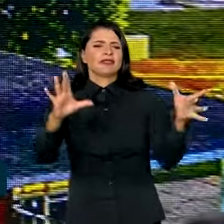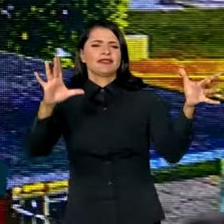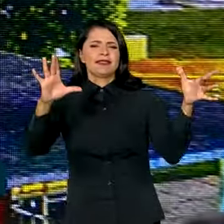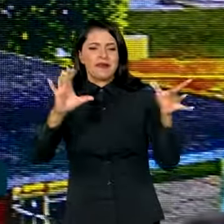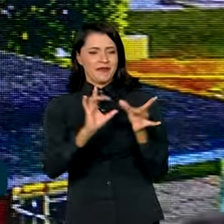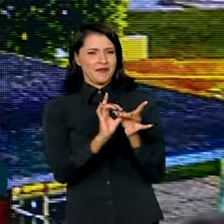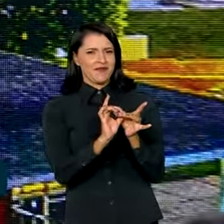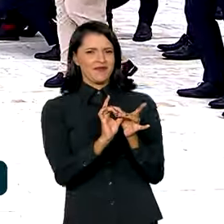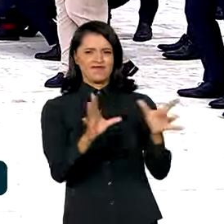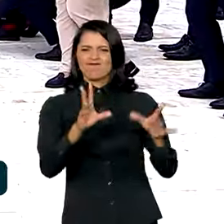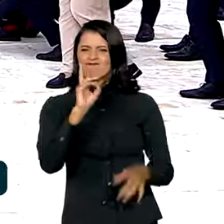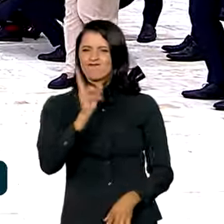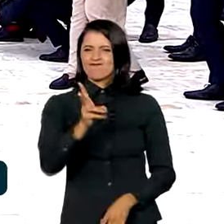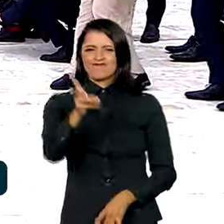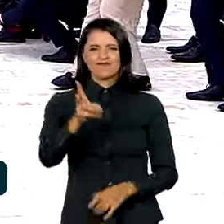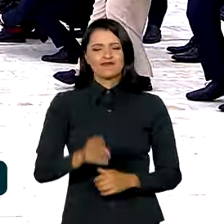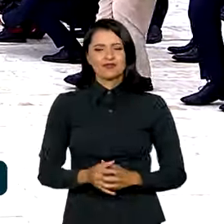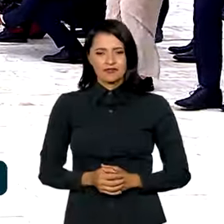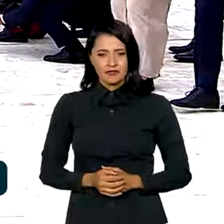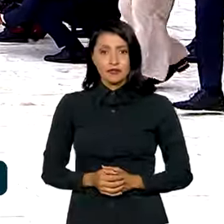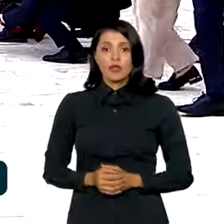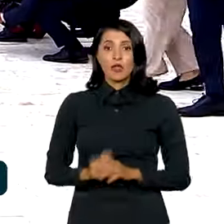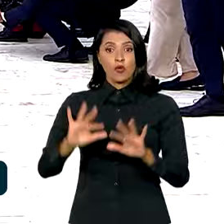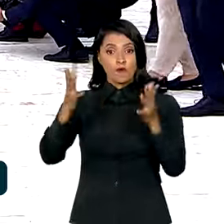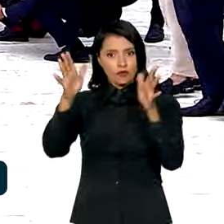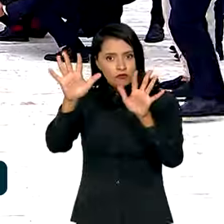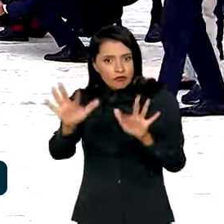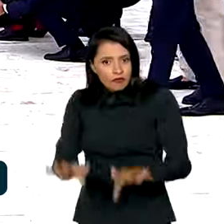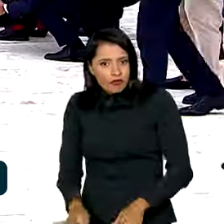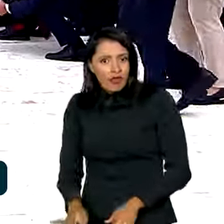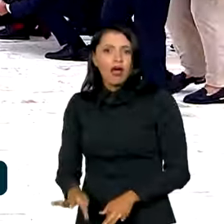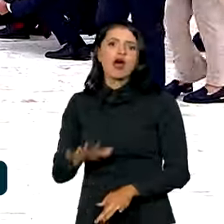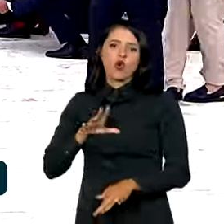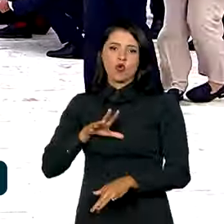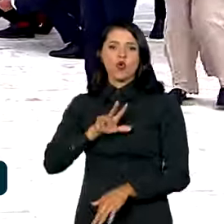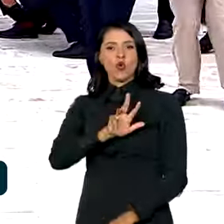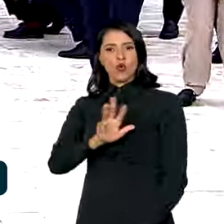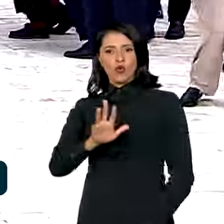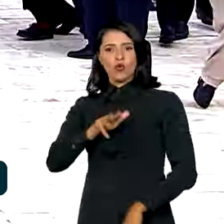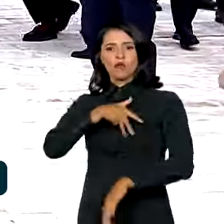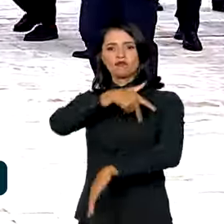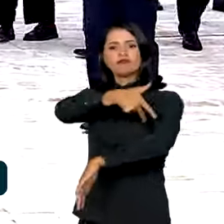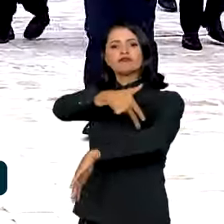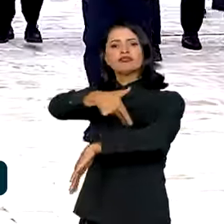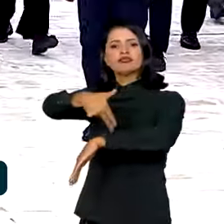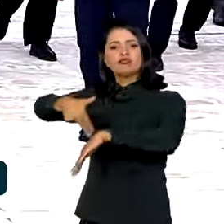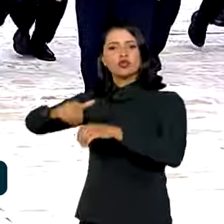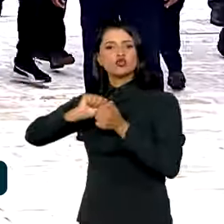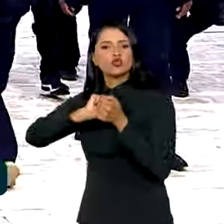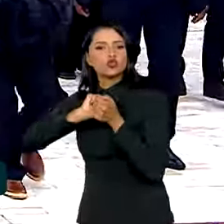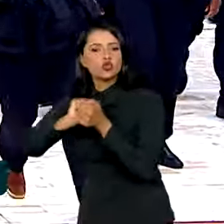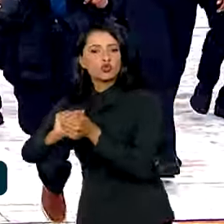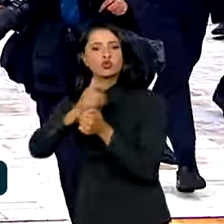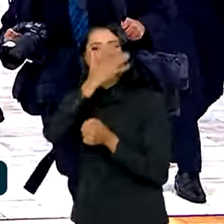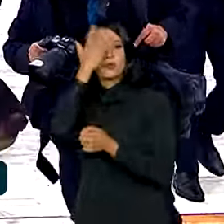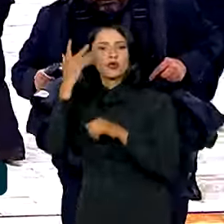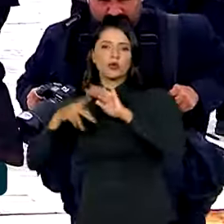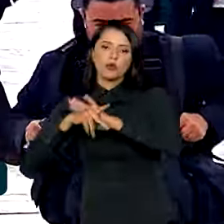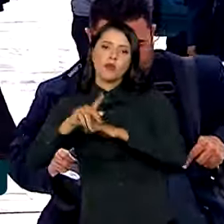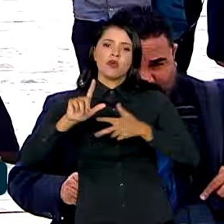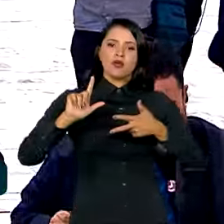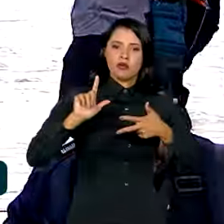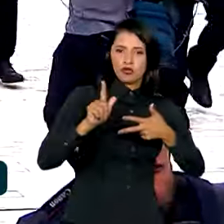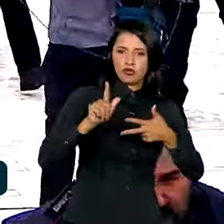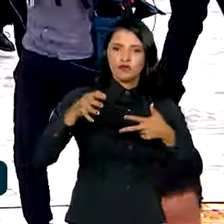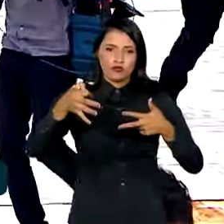democracia sempre! Ao final do evento, Lula desceu a rampa do Congresso, acompanhado por autoridades do Legislativo e